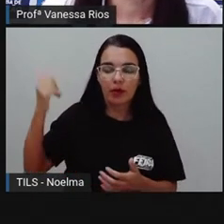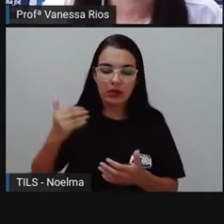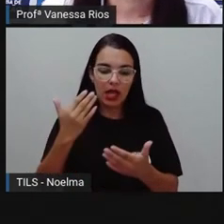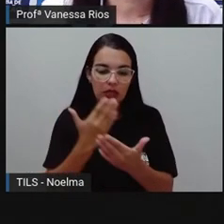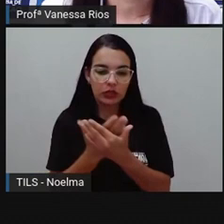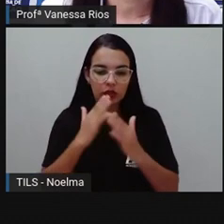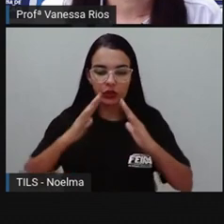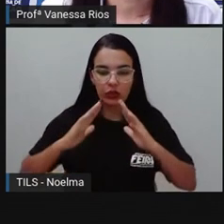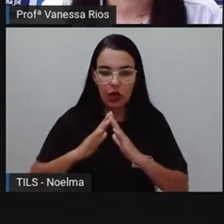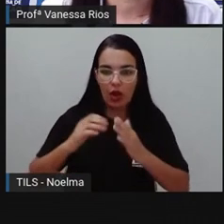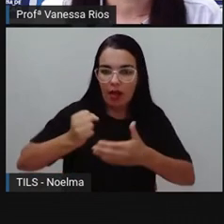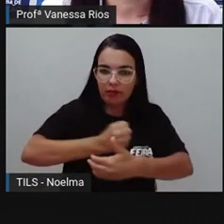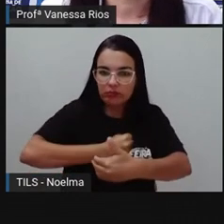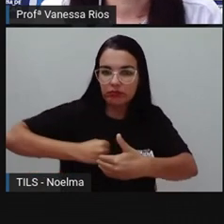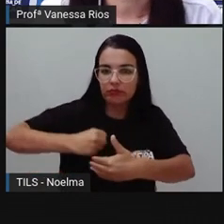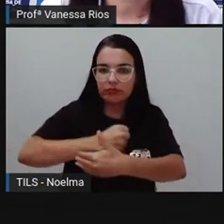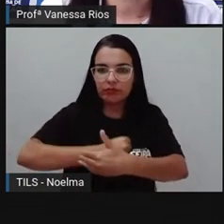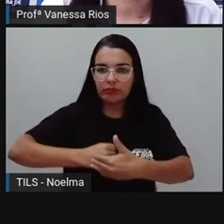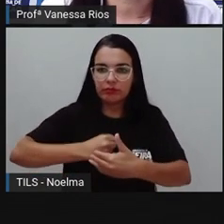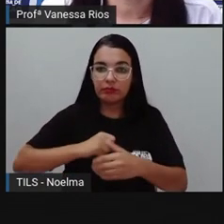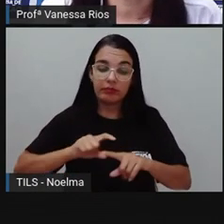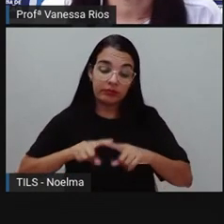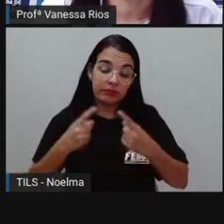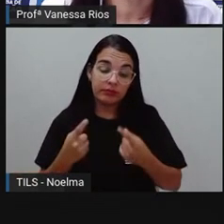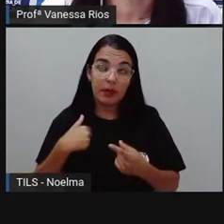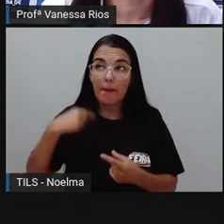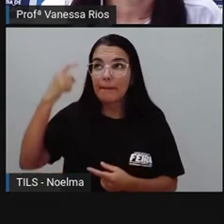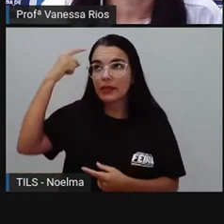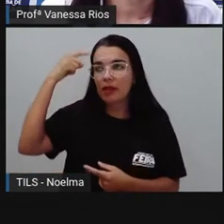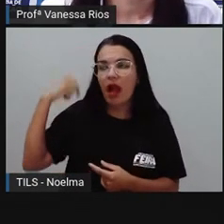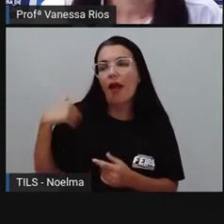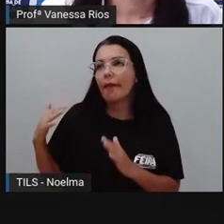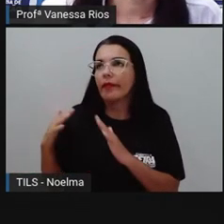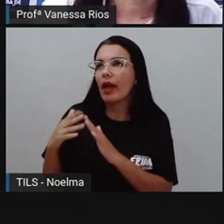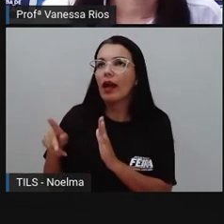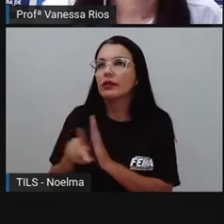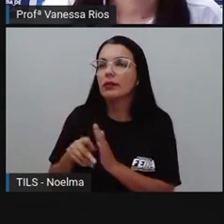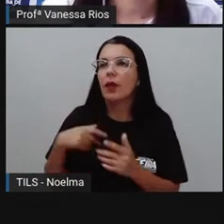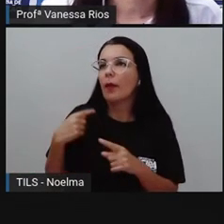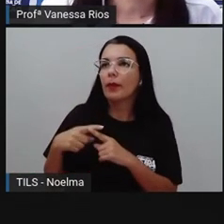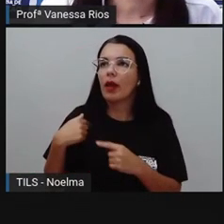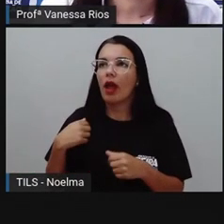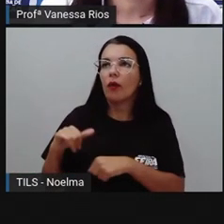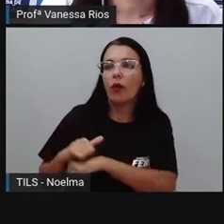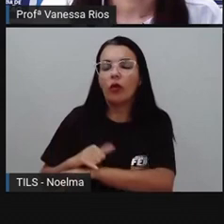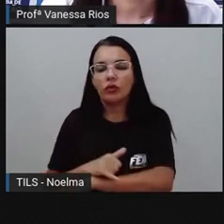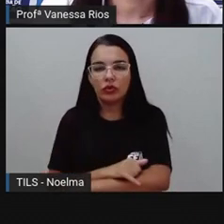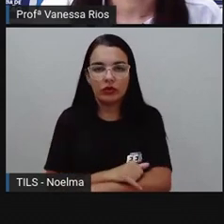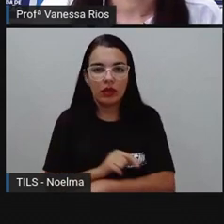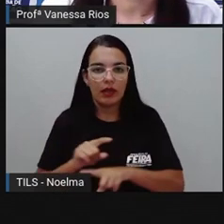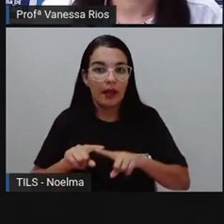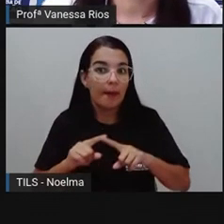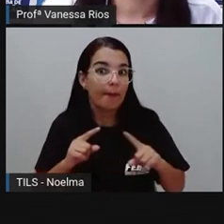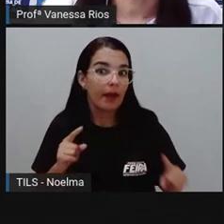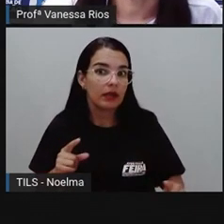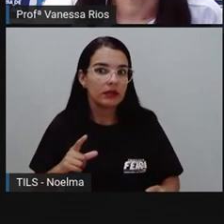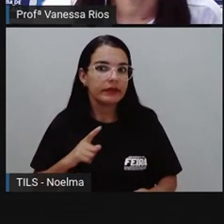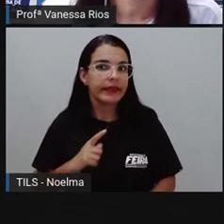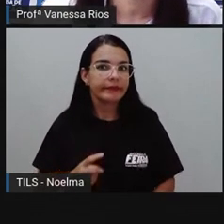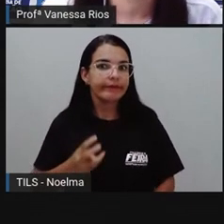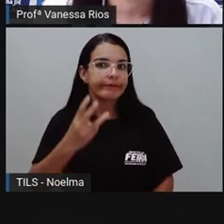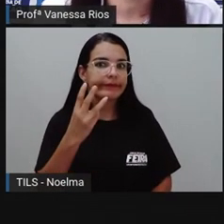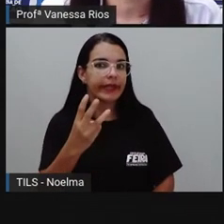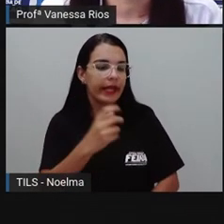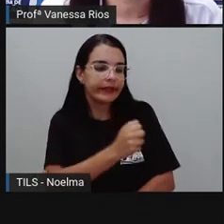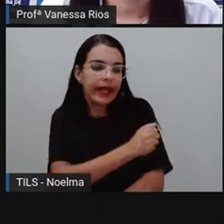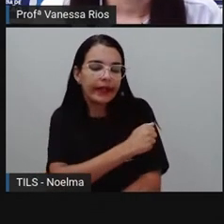onde estaria ao menos em tese em sua própria casa. Mas eis que três estudantes de famílias ricas e